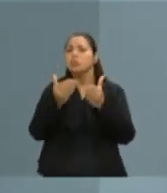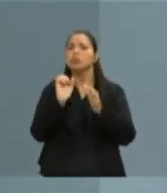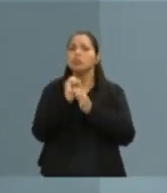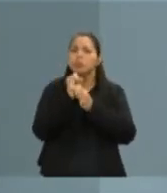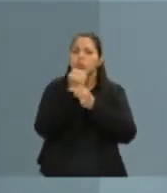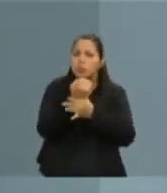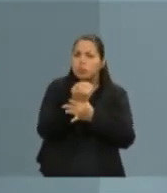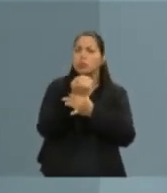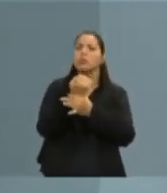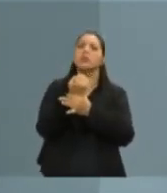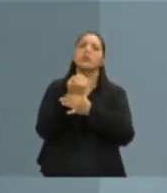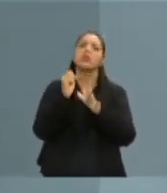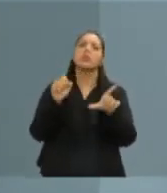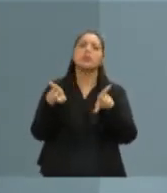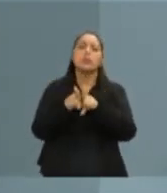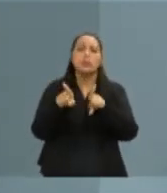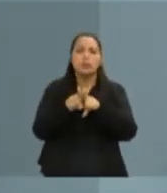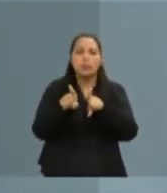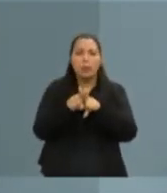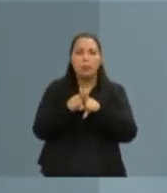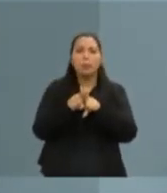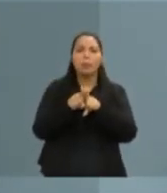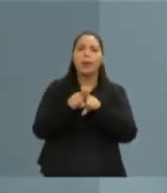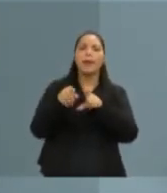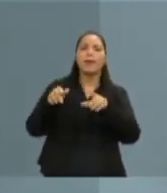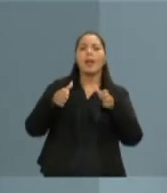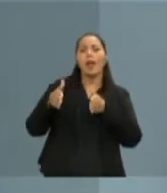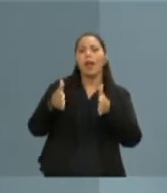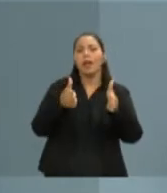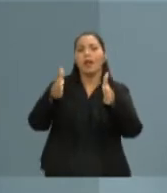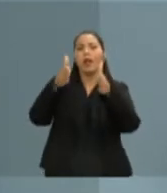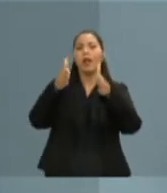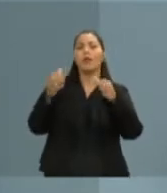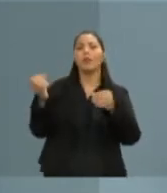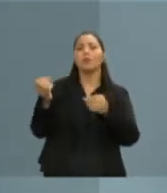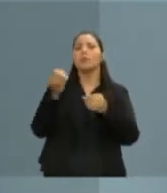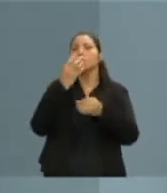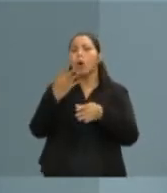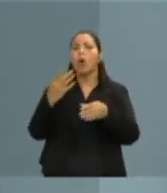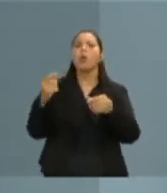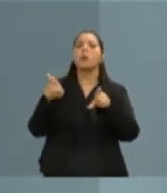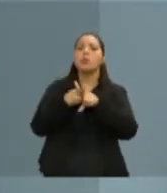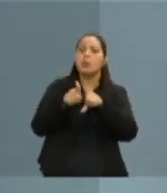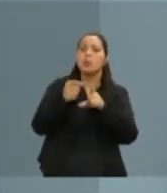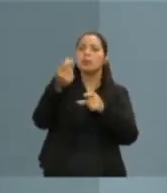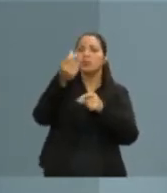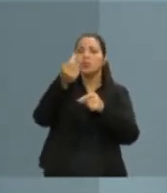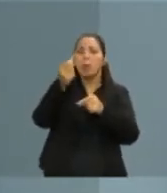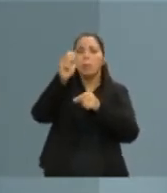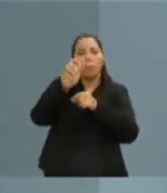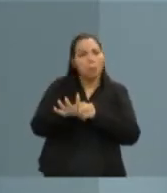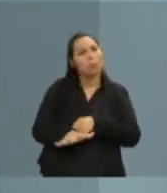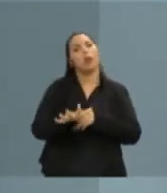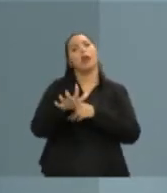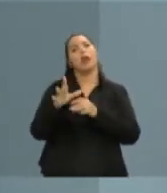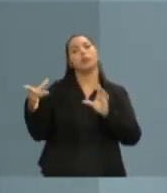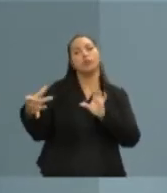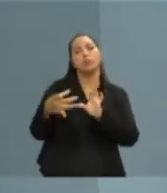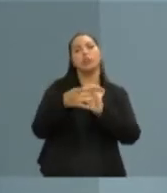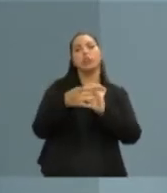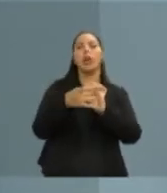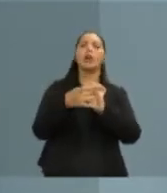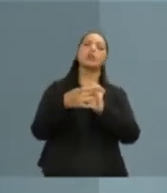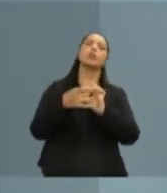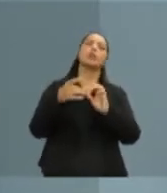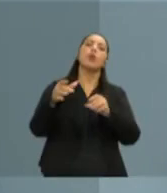coletivo, mas também a mobilidade e uma tarifa com valor justo, chegando até a integração com o sistema Transcall. É fundamental